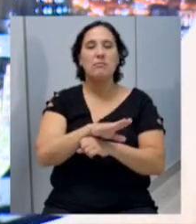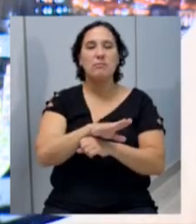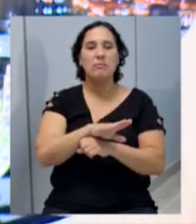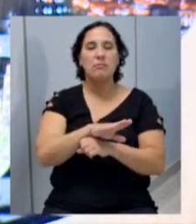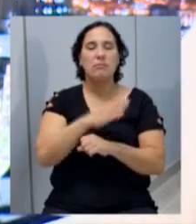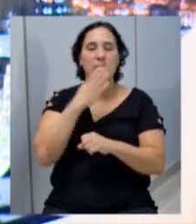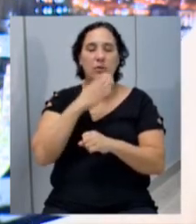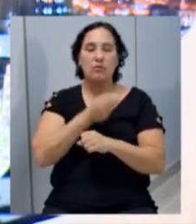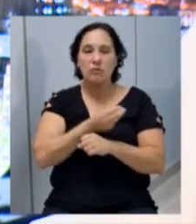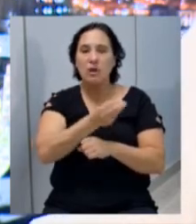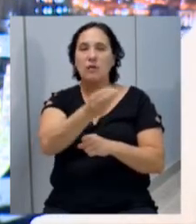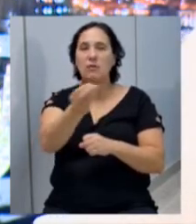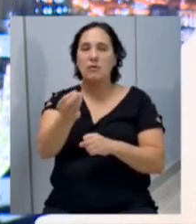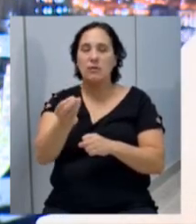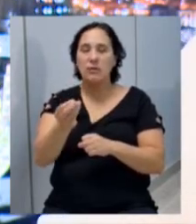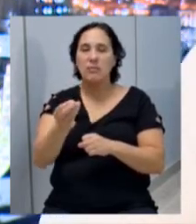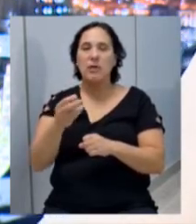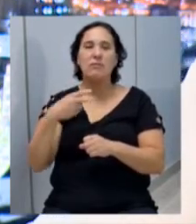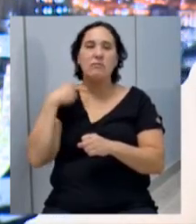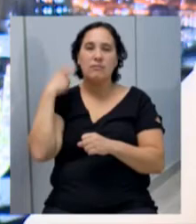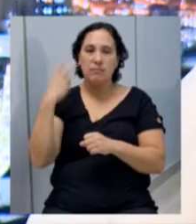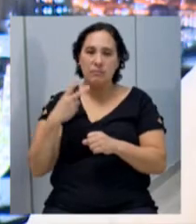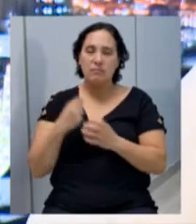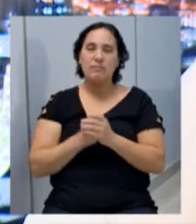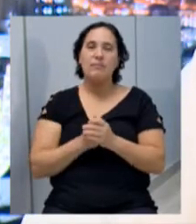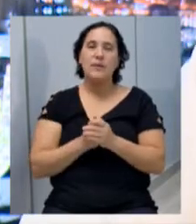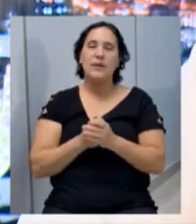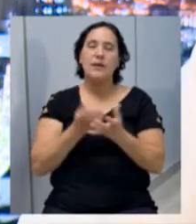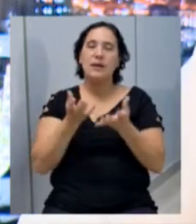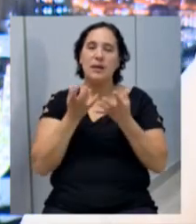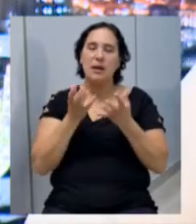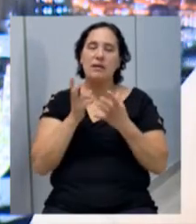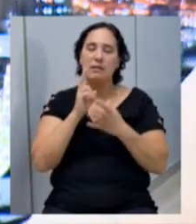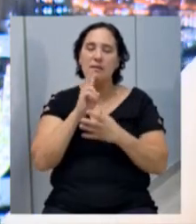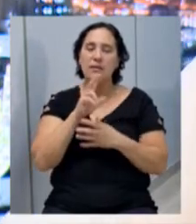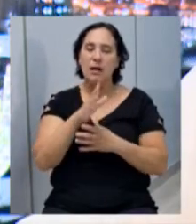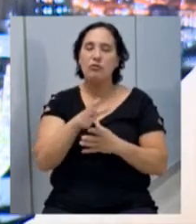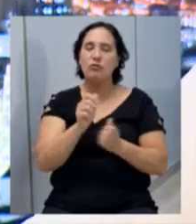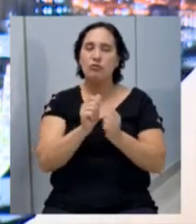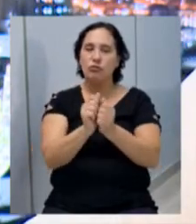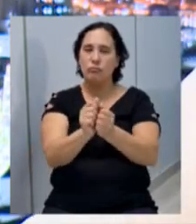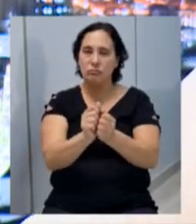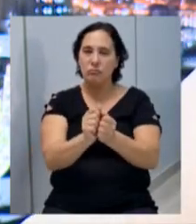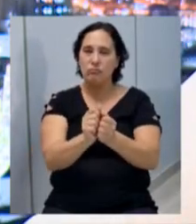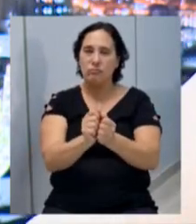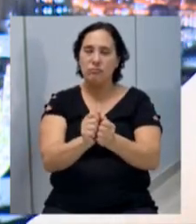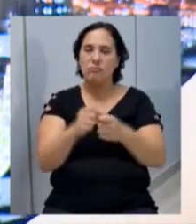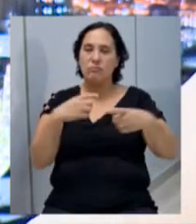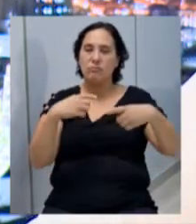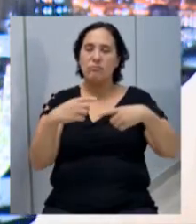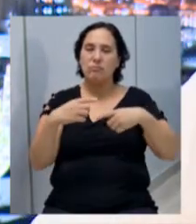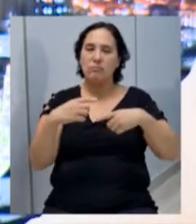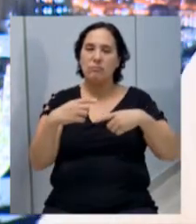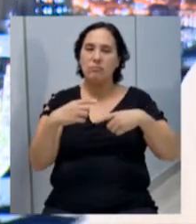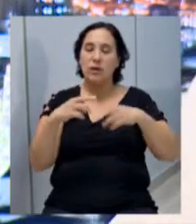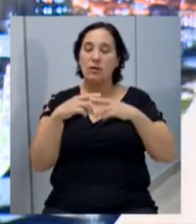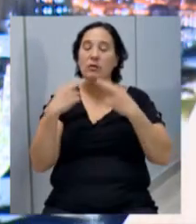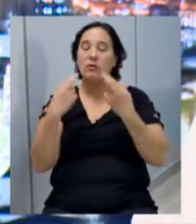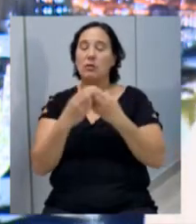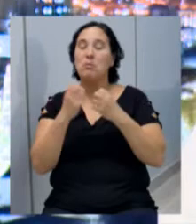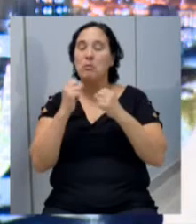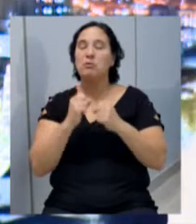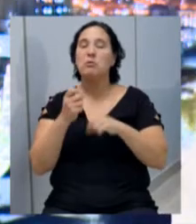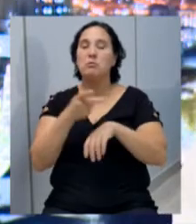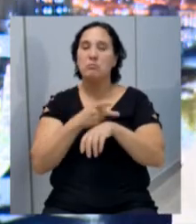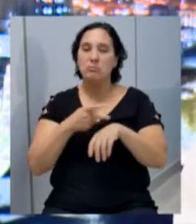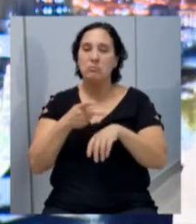estendo aí o convite para os demais vereadores que quiserem acompanhar esta audiência com o promotor para que possamos